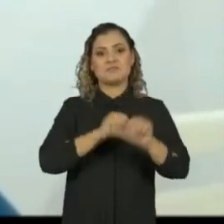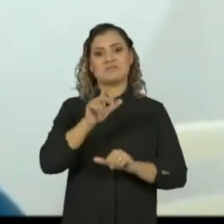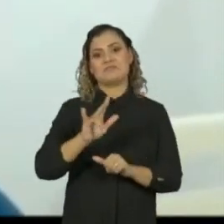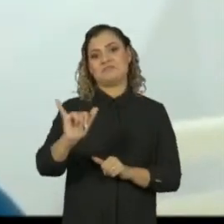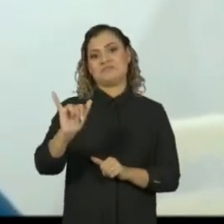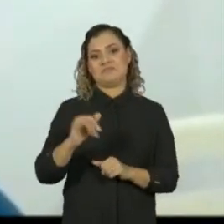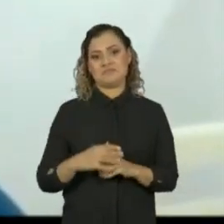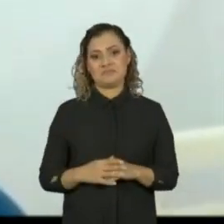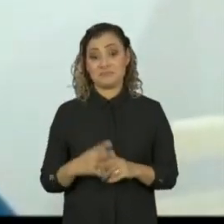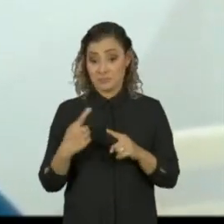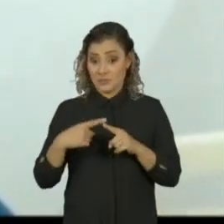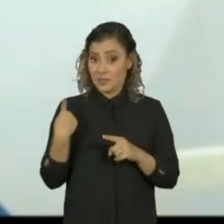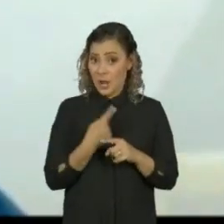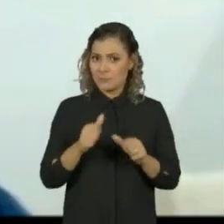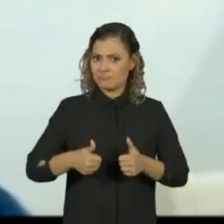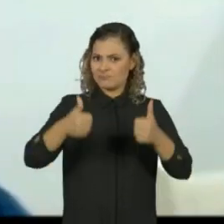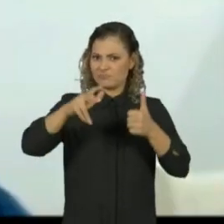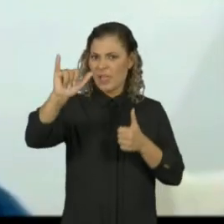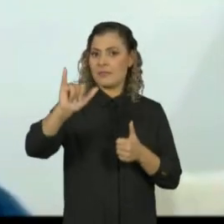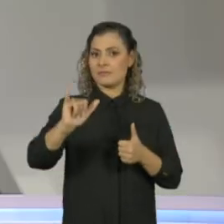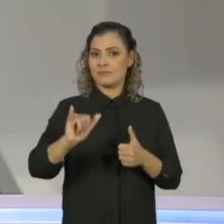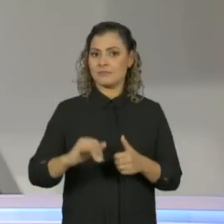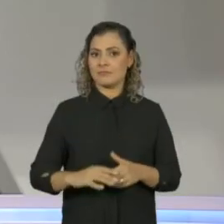Porque realmente a gente vai sair dessa.